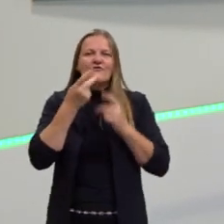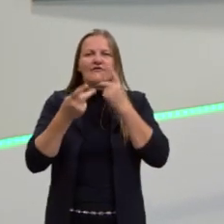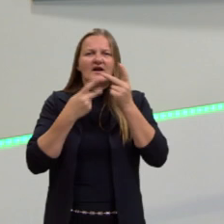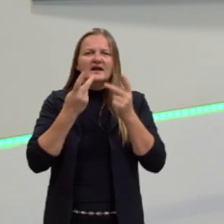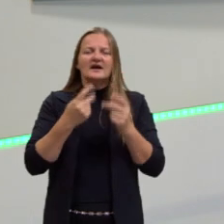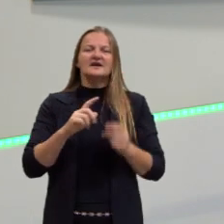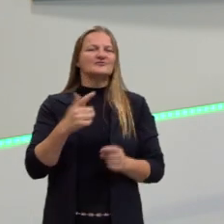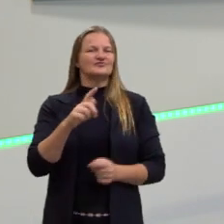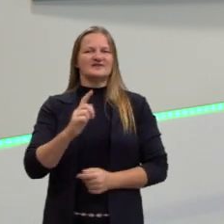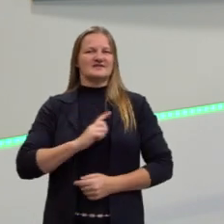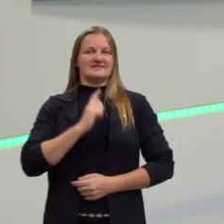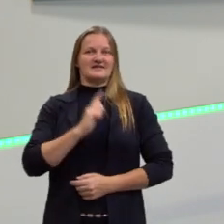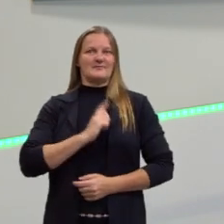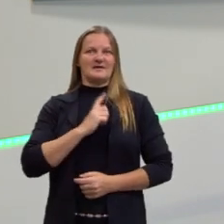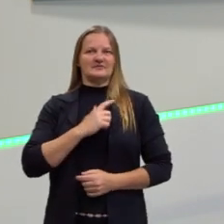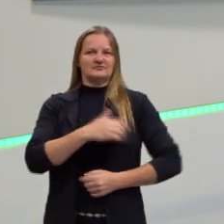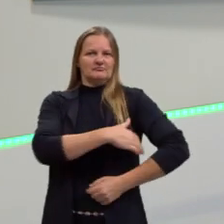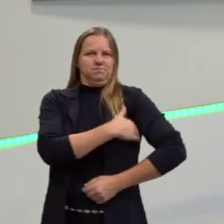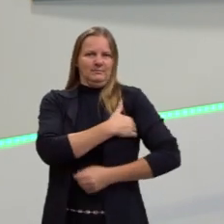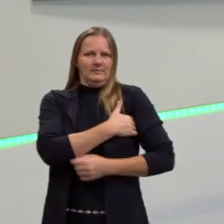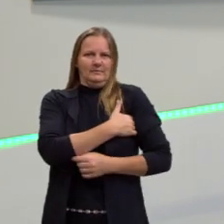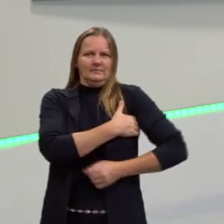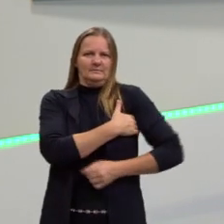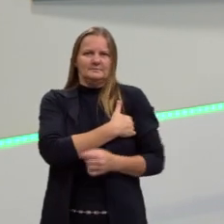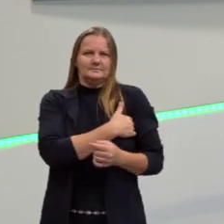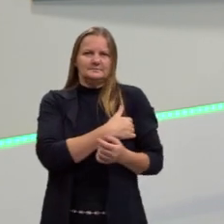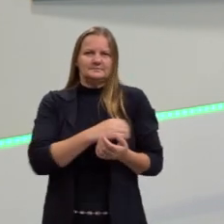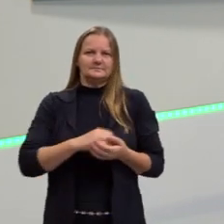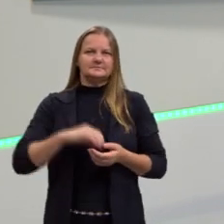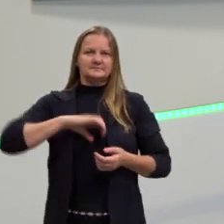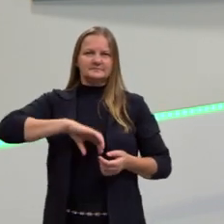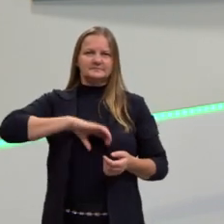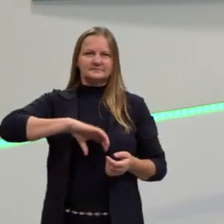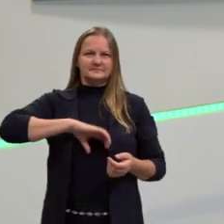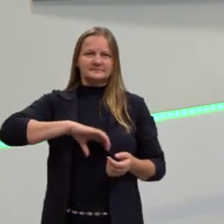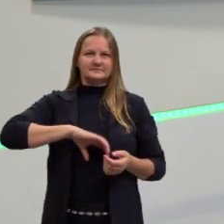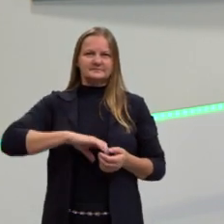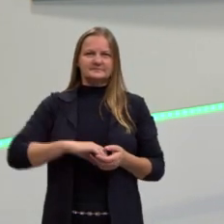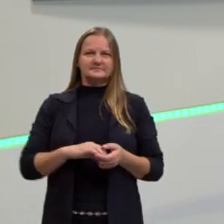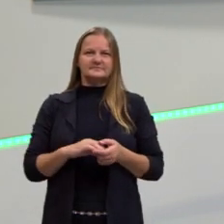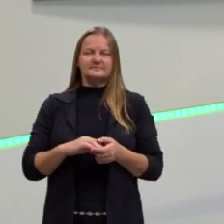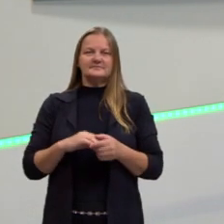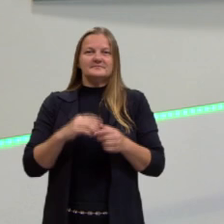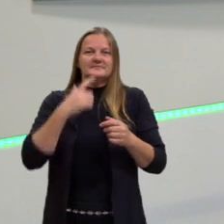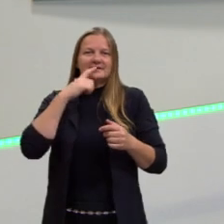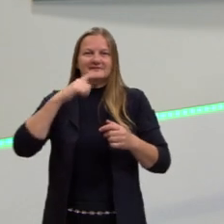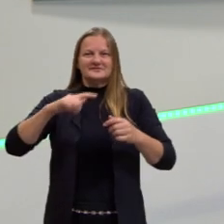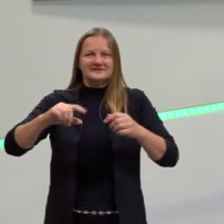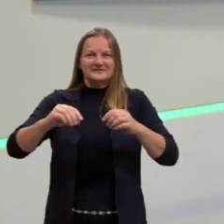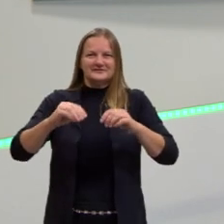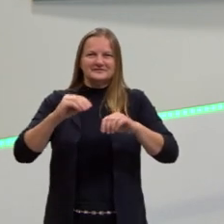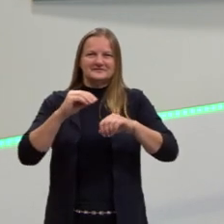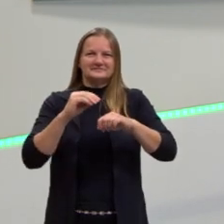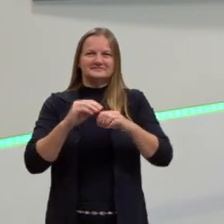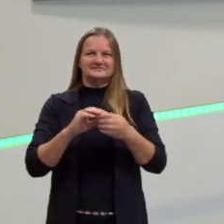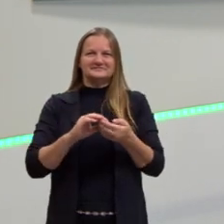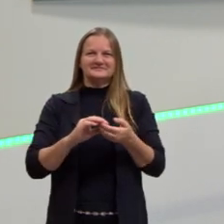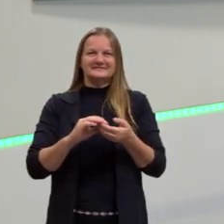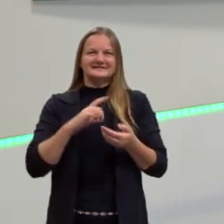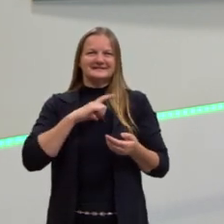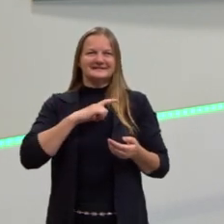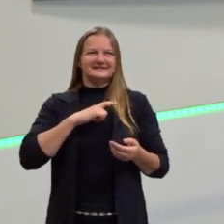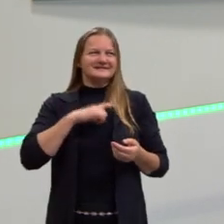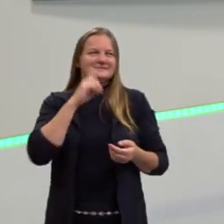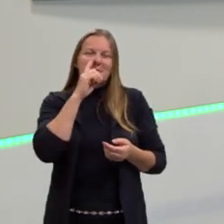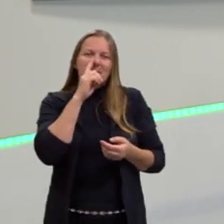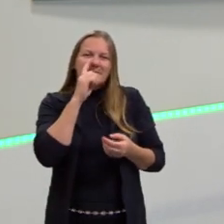da gramática da língua portuguesa embaixo do braço ou de qualquer outra língua. Se é a nossa língua materna, a gente vai aprendendo e vai usando.